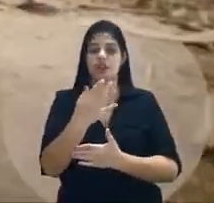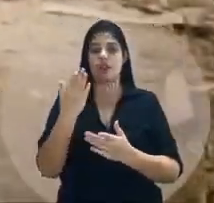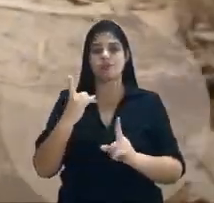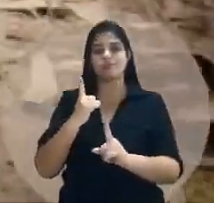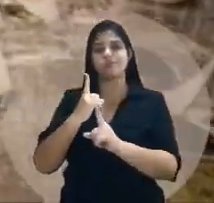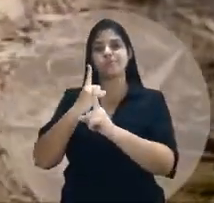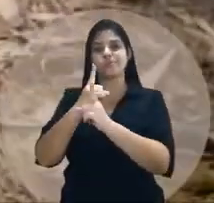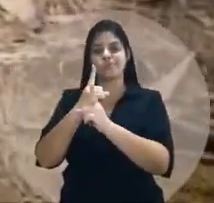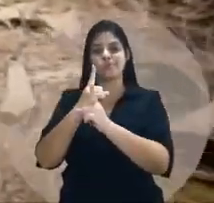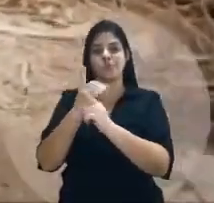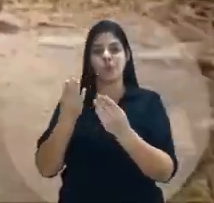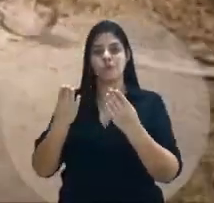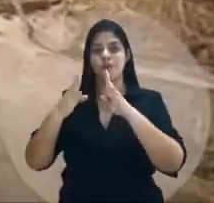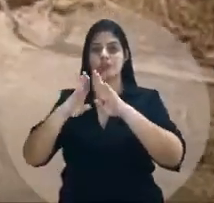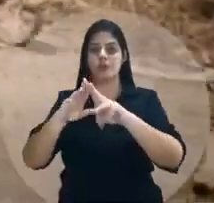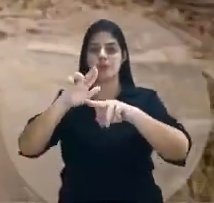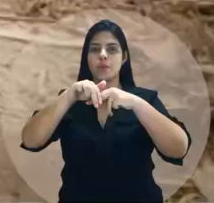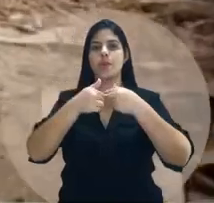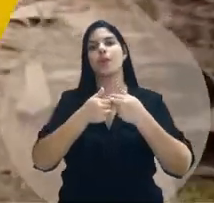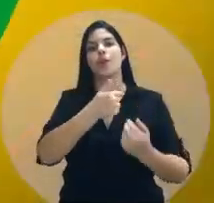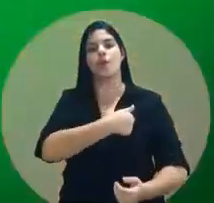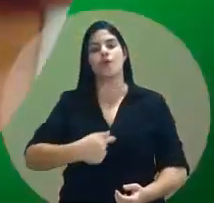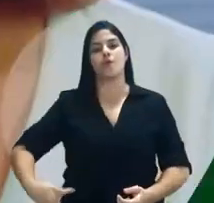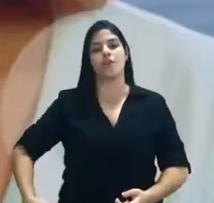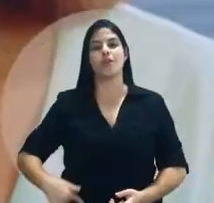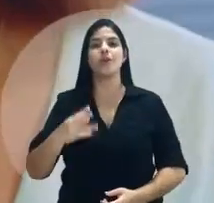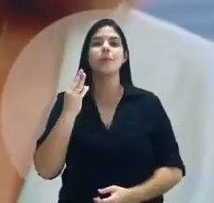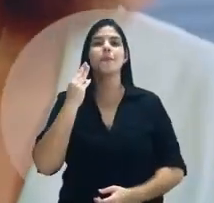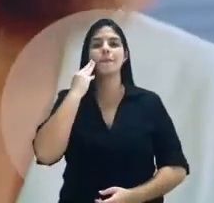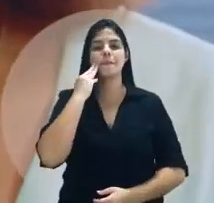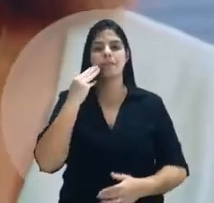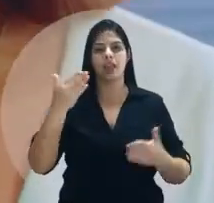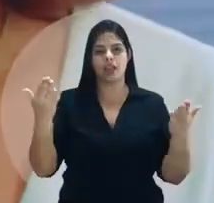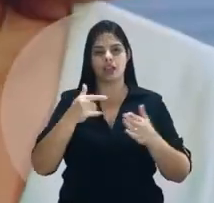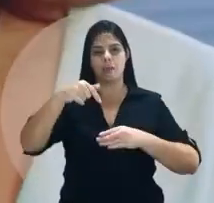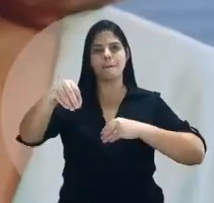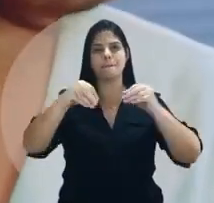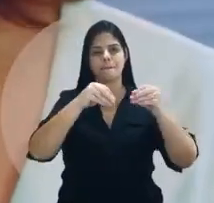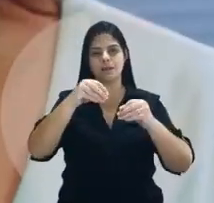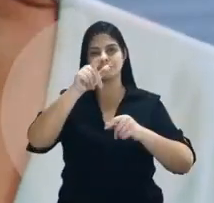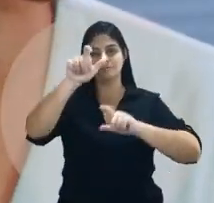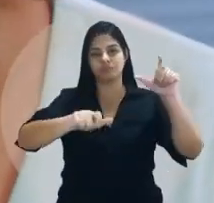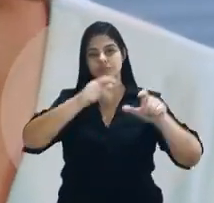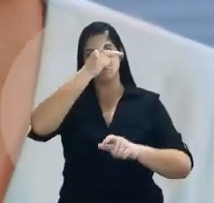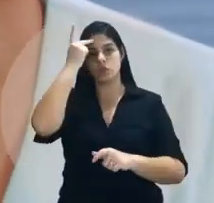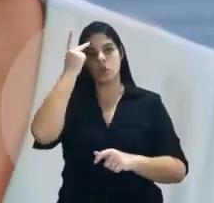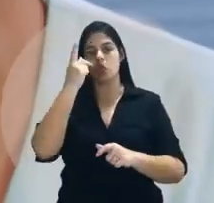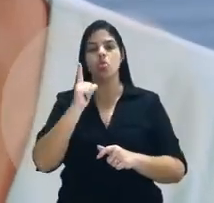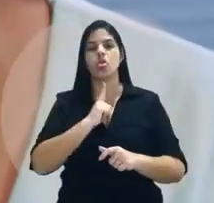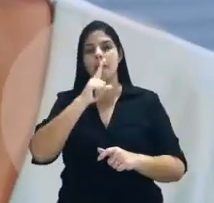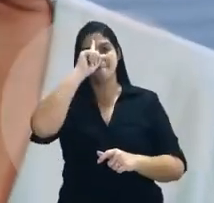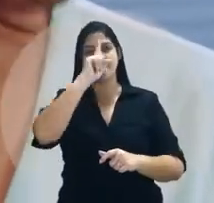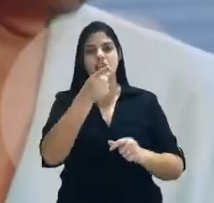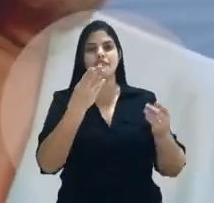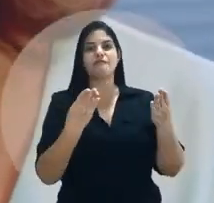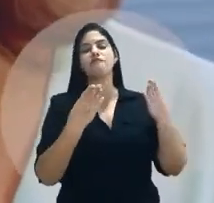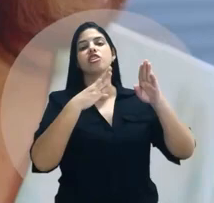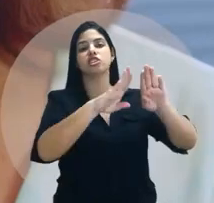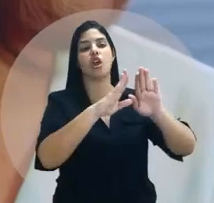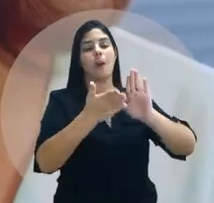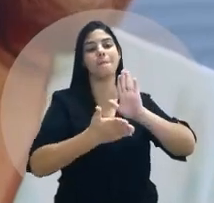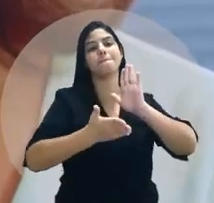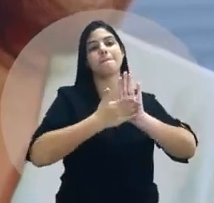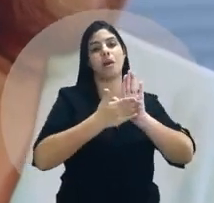que encontra-se em ruínas porque o Mauro Mendes resolveu fechá-la. Márcia, aqui no Plano Gente não tem ordem para fechar a escola. O